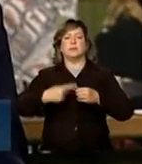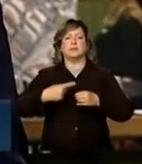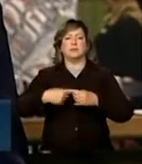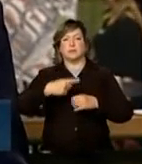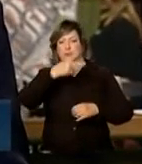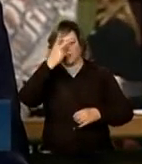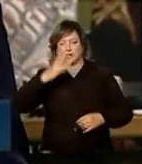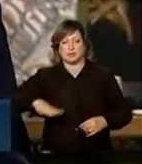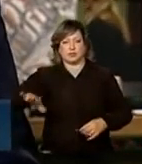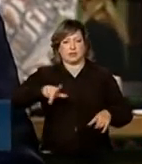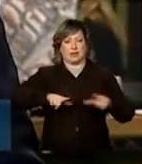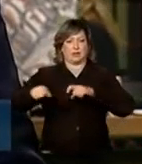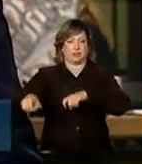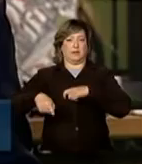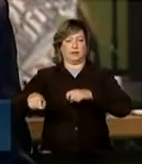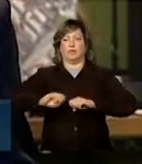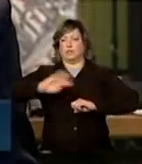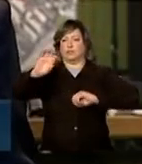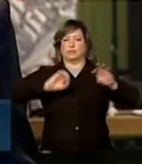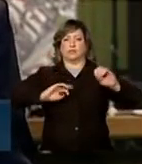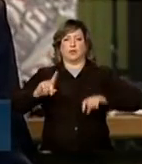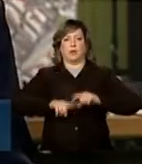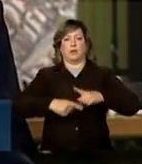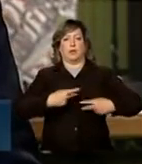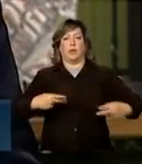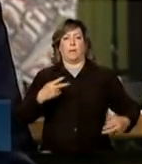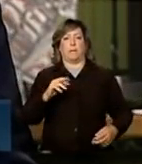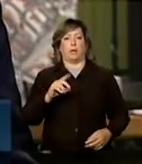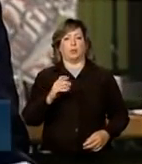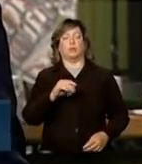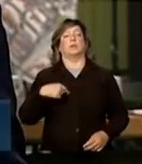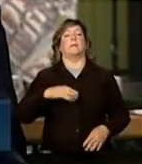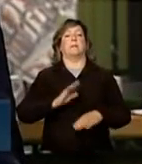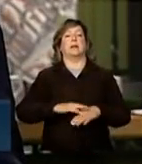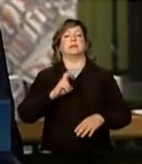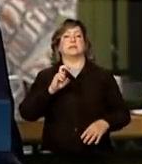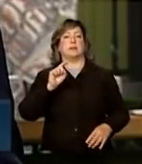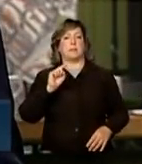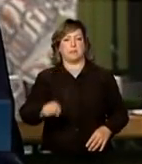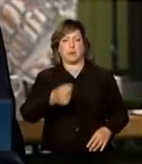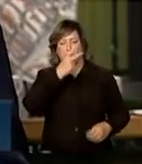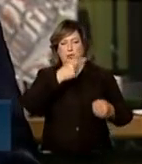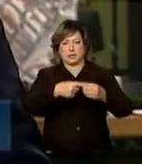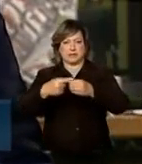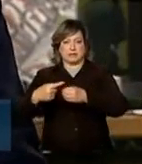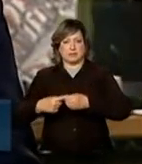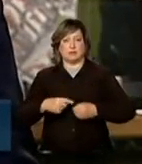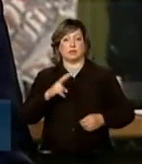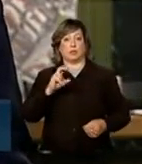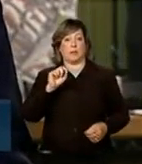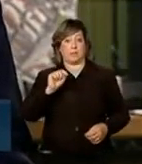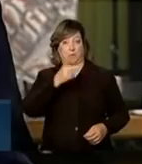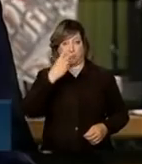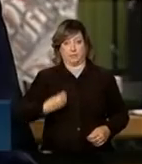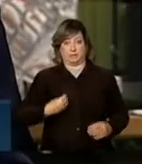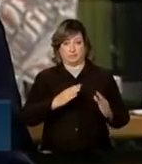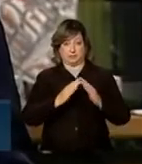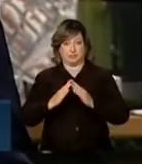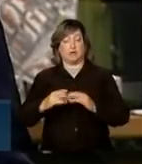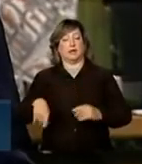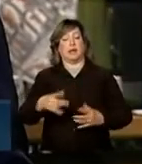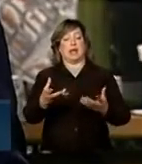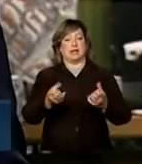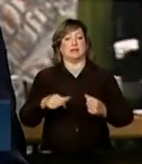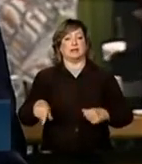escoamento da produção, mais 5 mil municípios com menos de 50 mil habitantes receberam equipamentos do